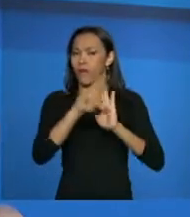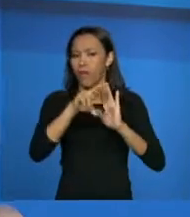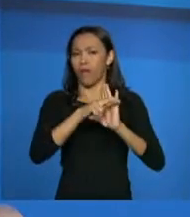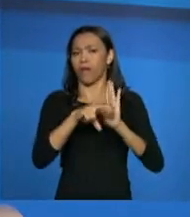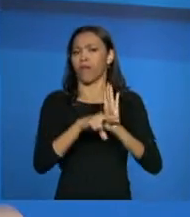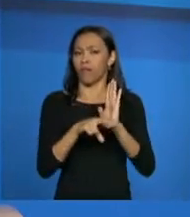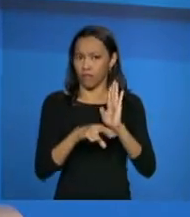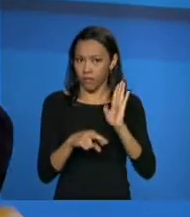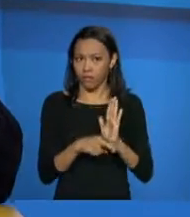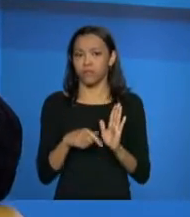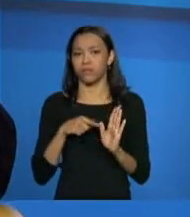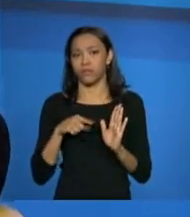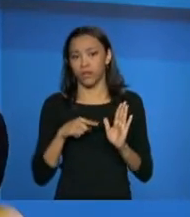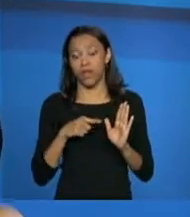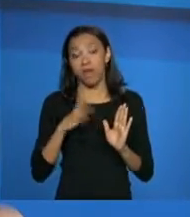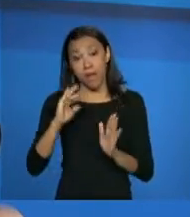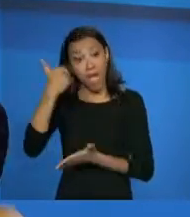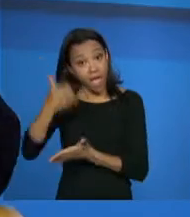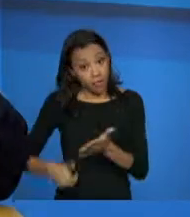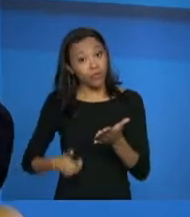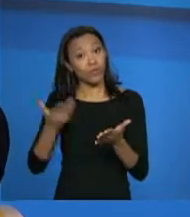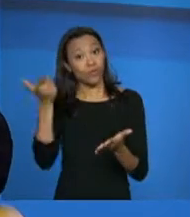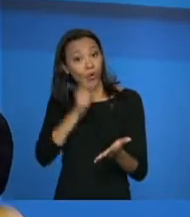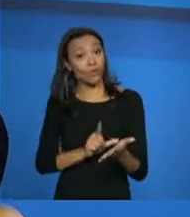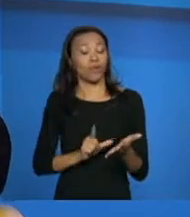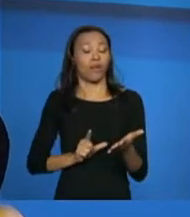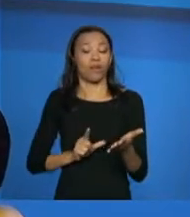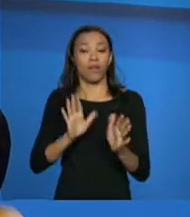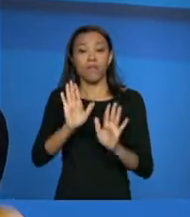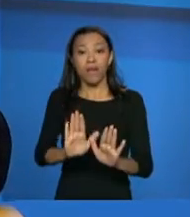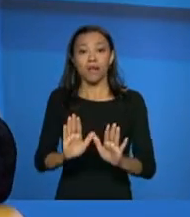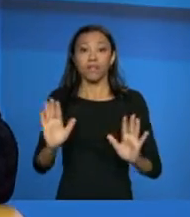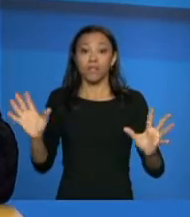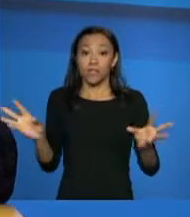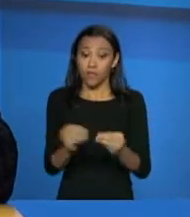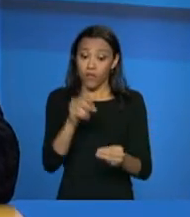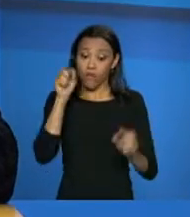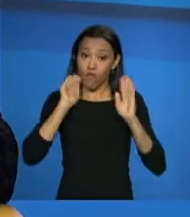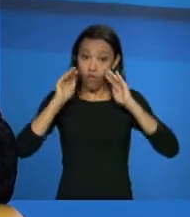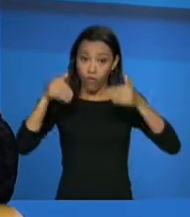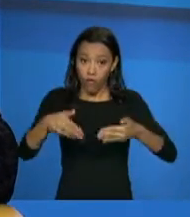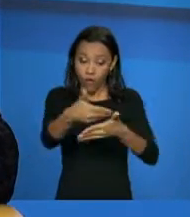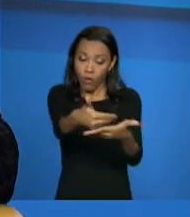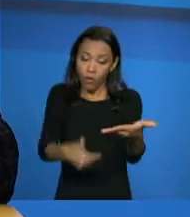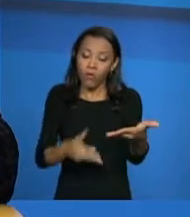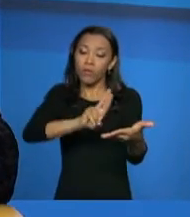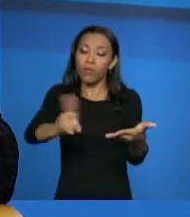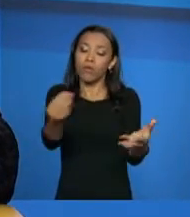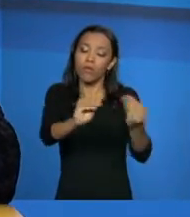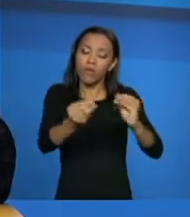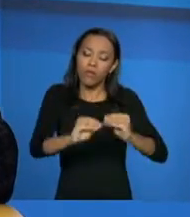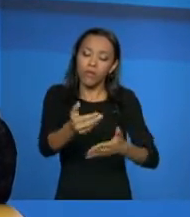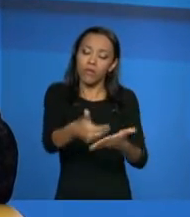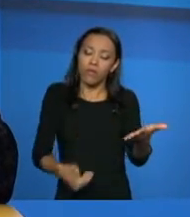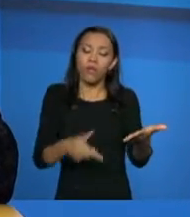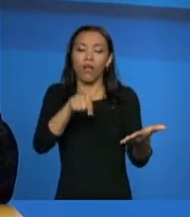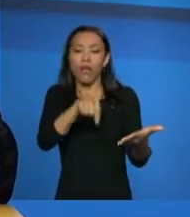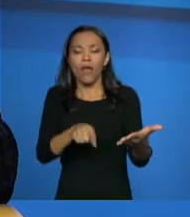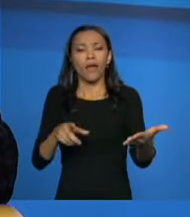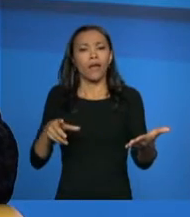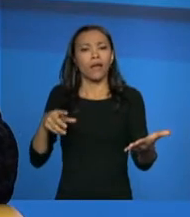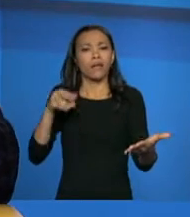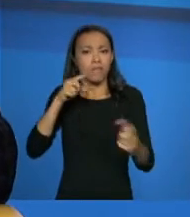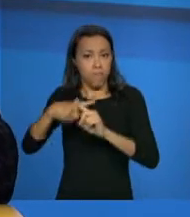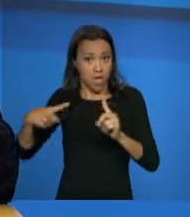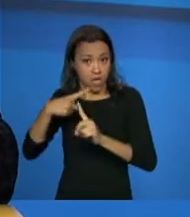são o desconto que eles recebem. Mas, em relação ao cadastro, o foco deles são famílias de até meio salário